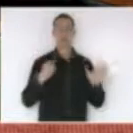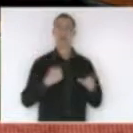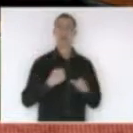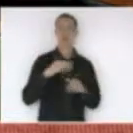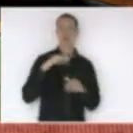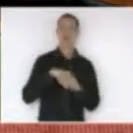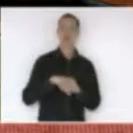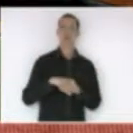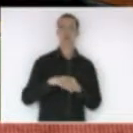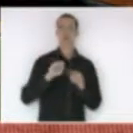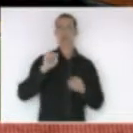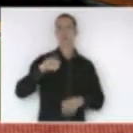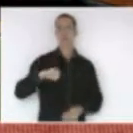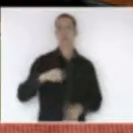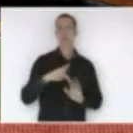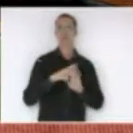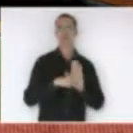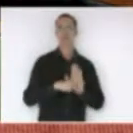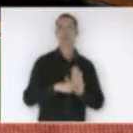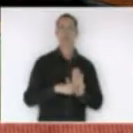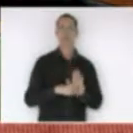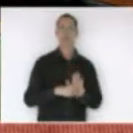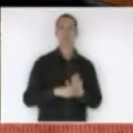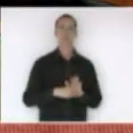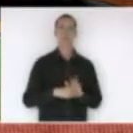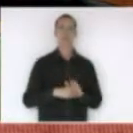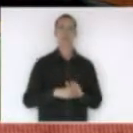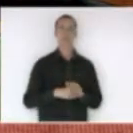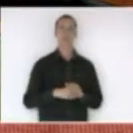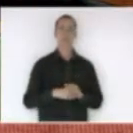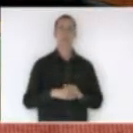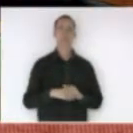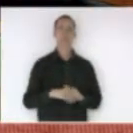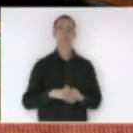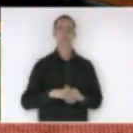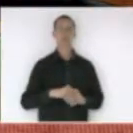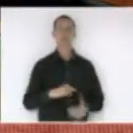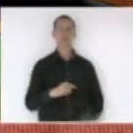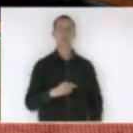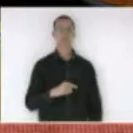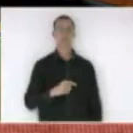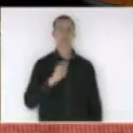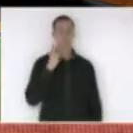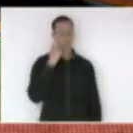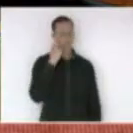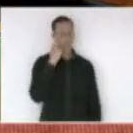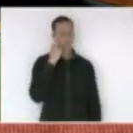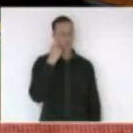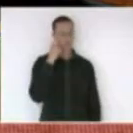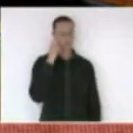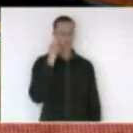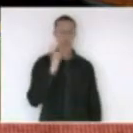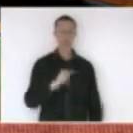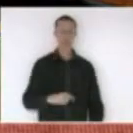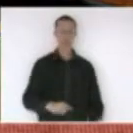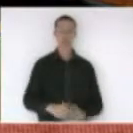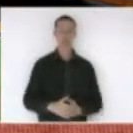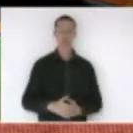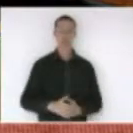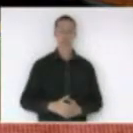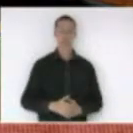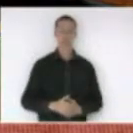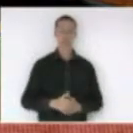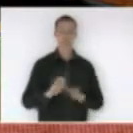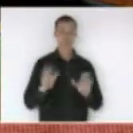favor do projeto até porque vejo aqui o sesconeto olha só o tamanho dele e o meu aqui né então o mas